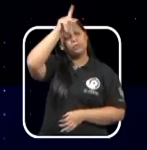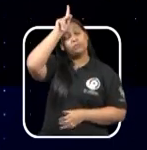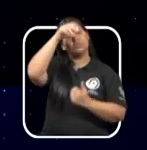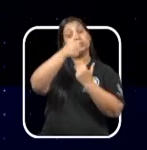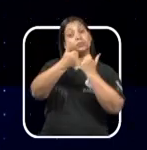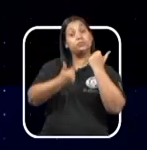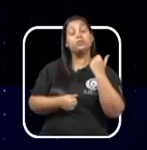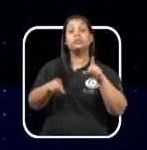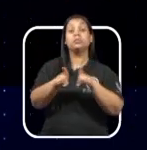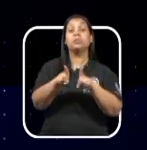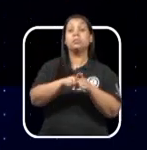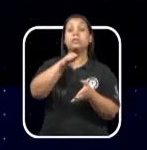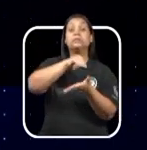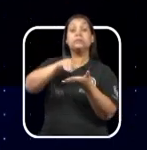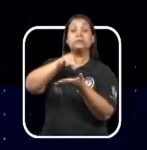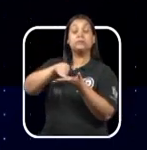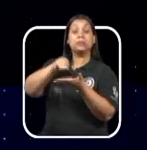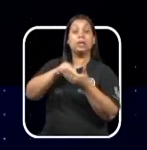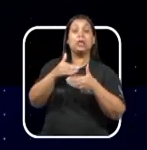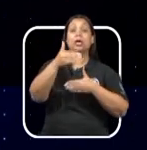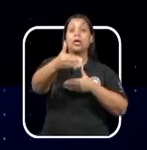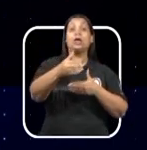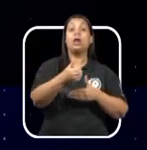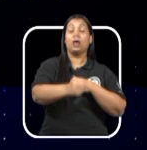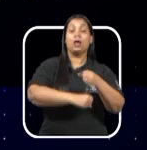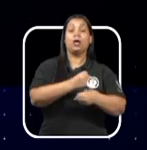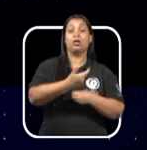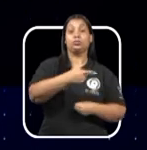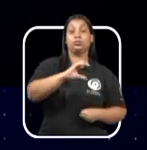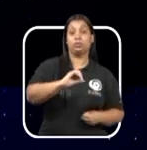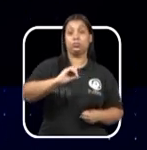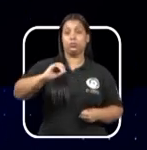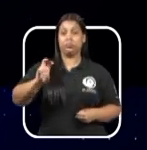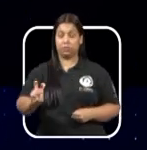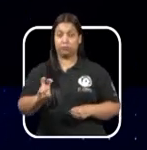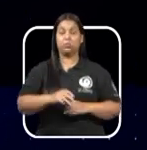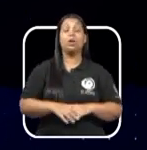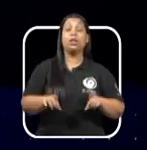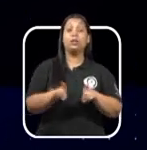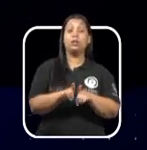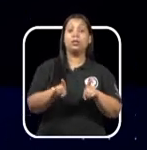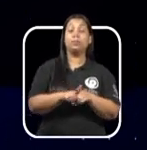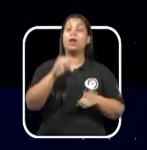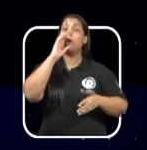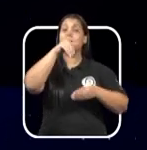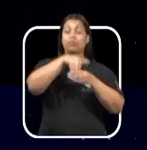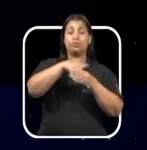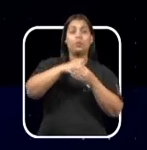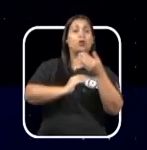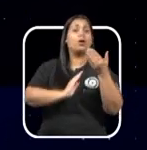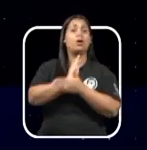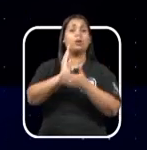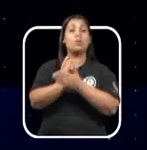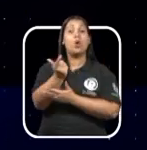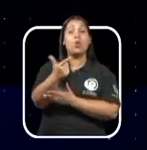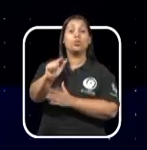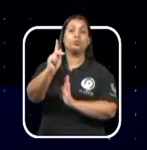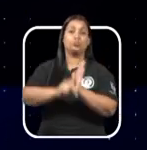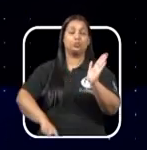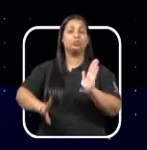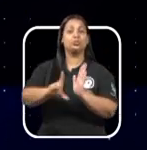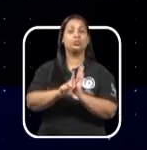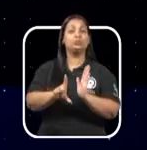secretários a partir de 2025. Também em regime de urgência, foi aprovado outro projeto da Mesa